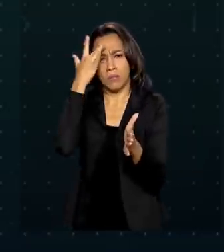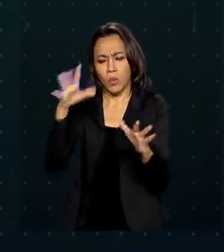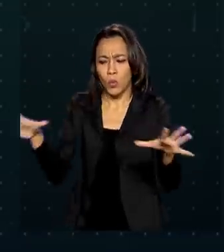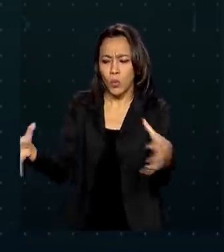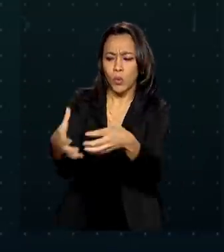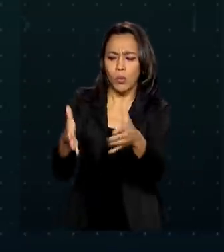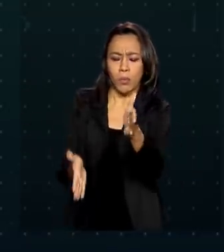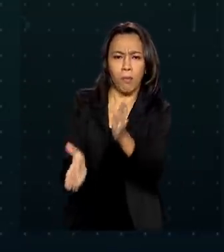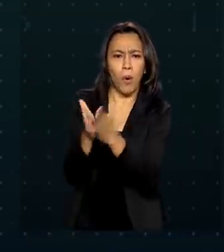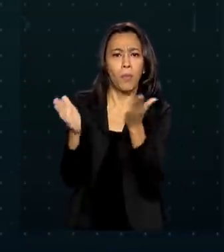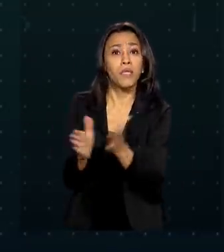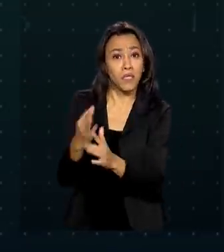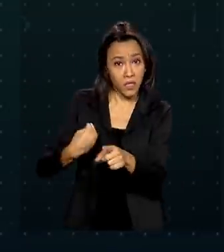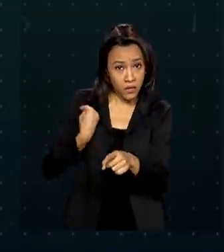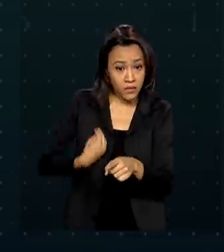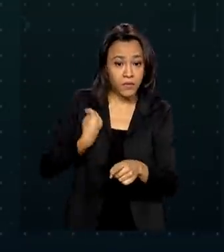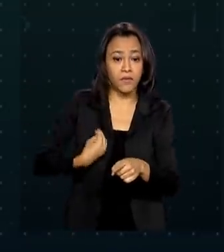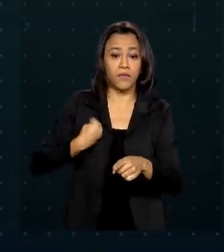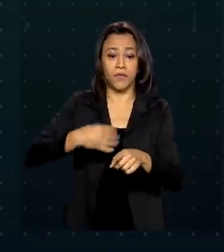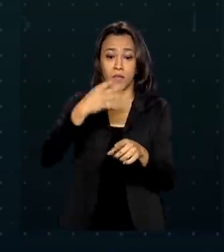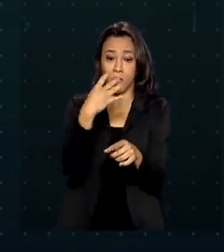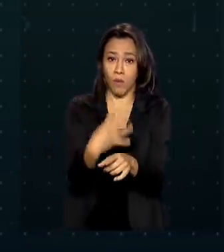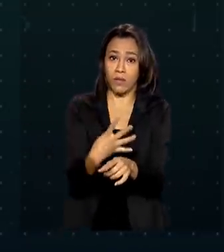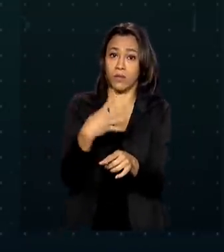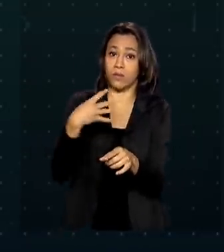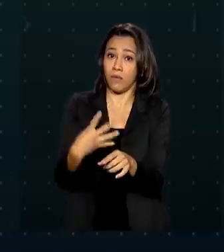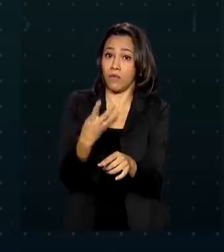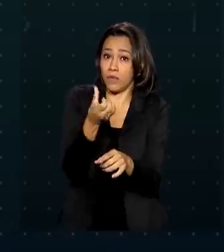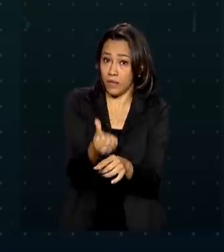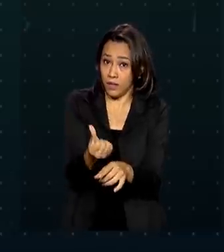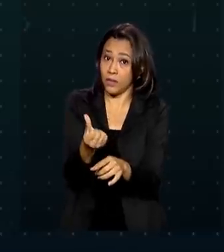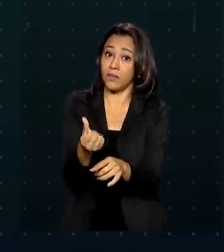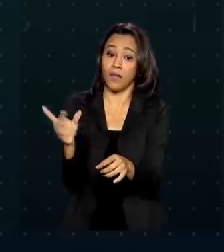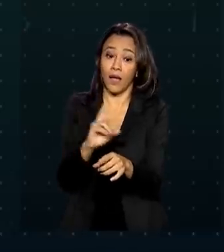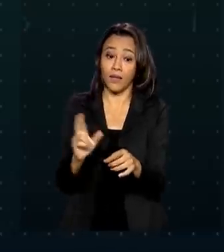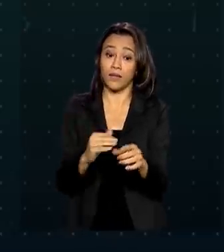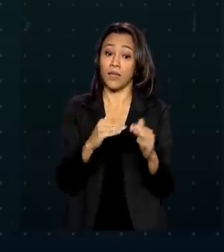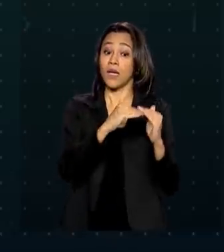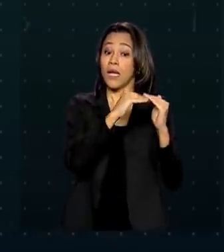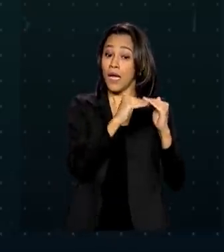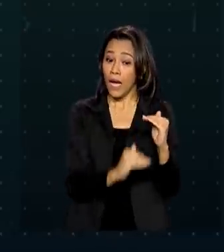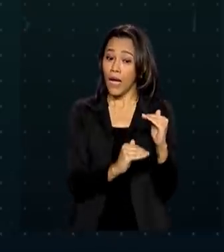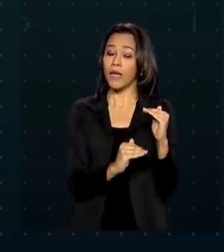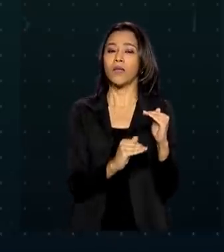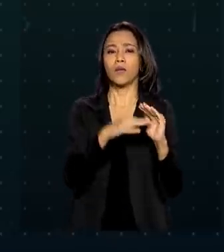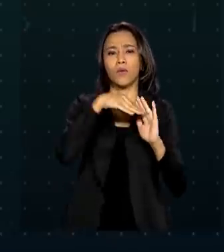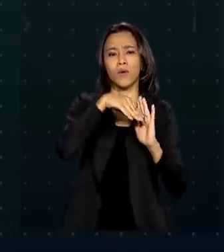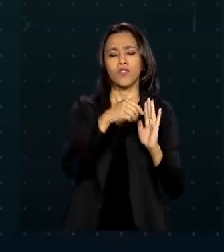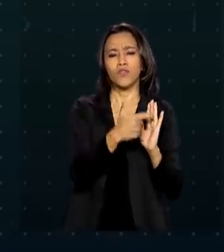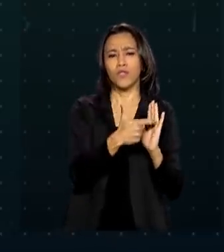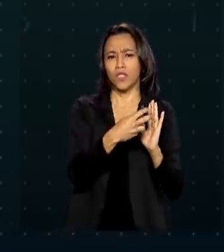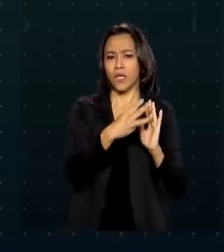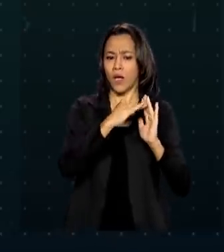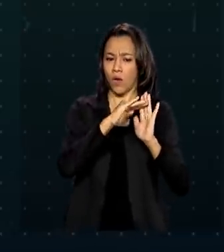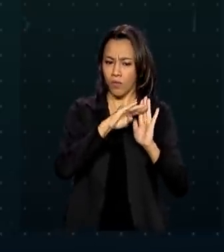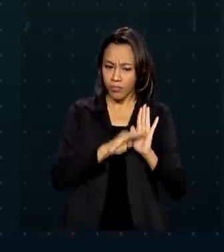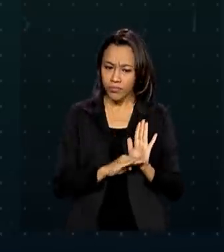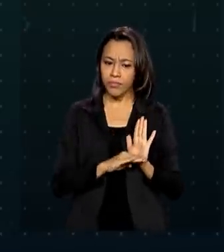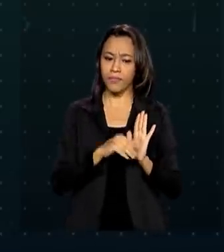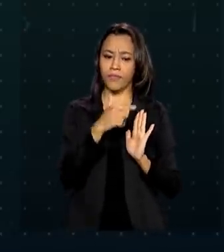menos de R$ 446 por mês, caiu de 23,8% para 21